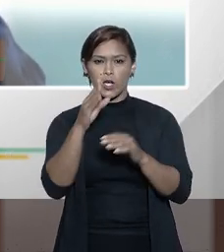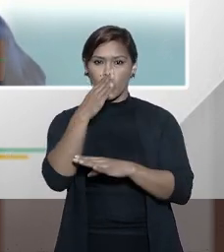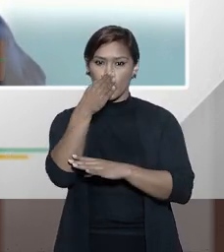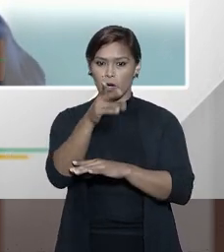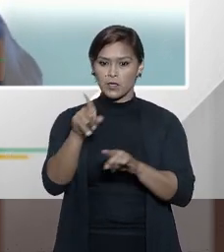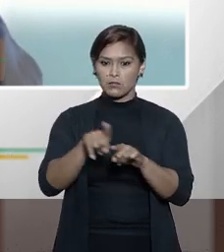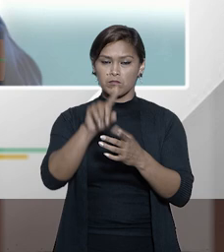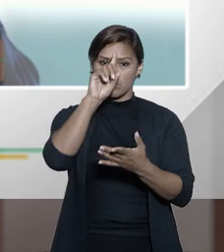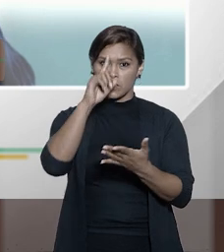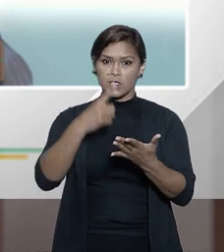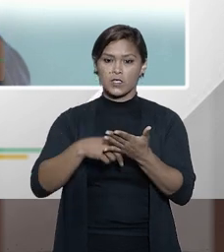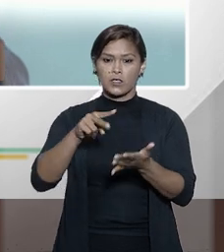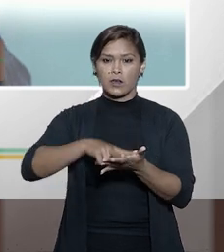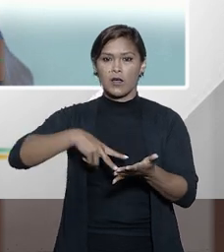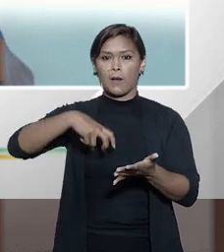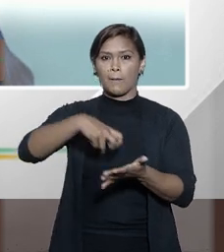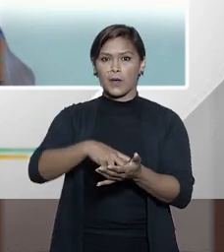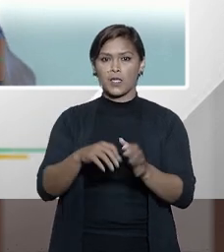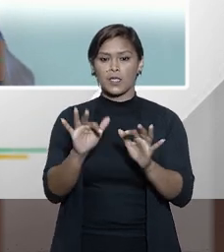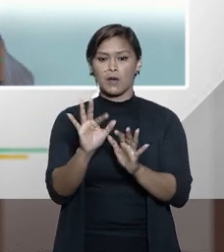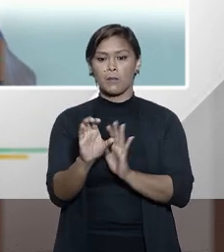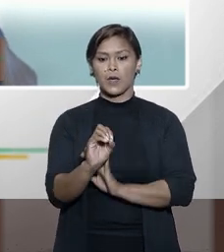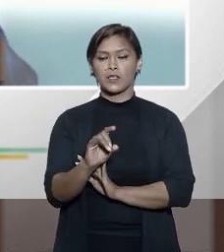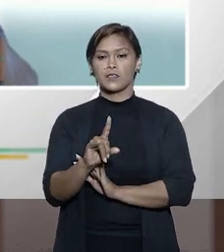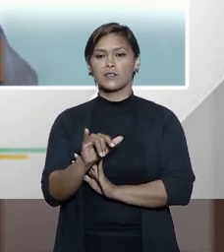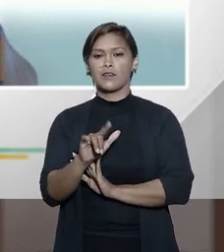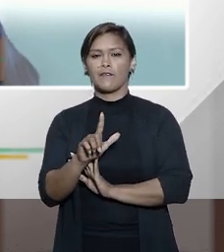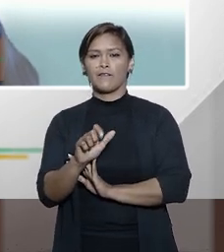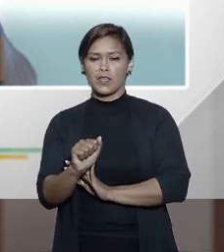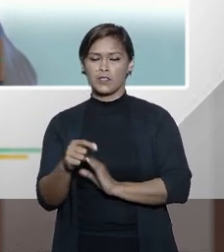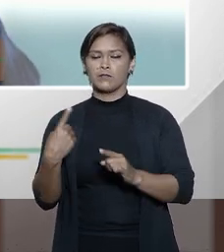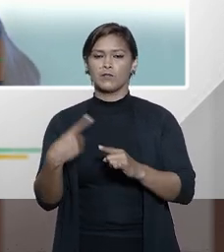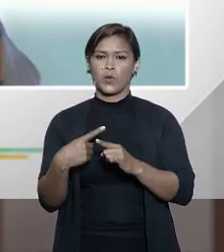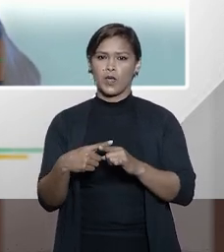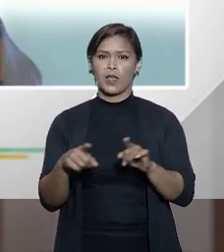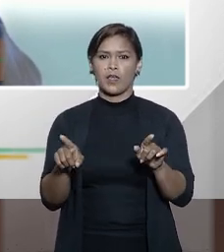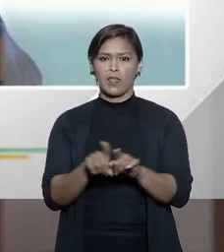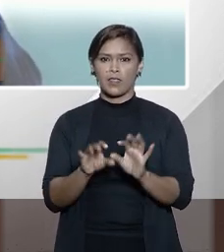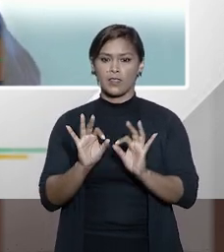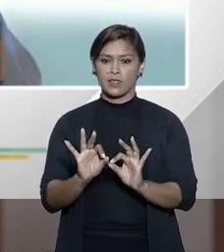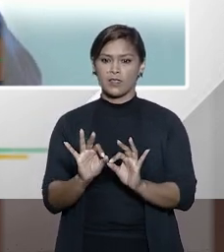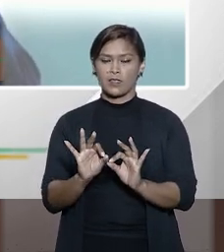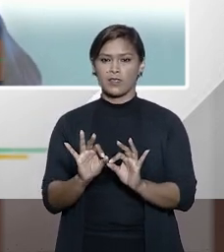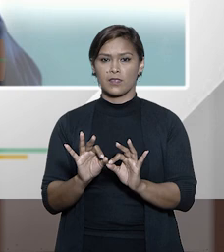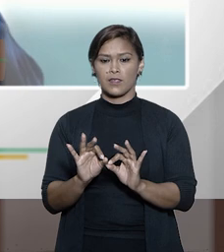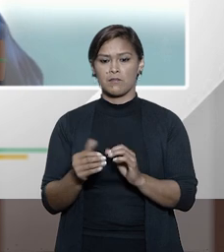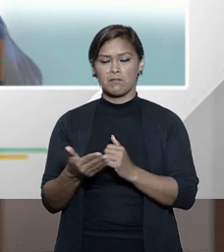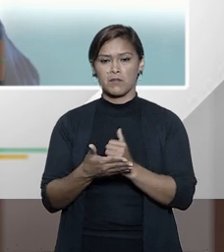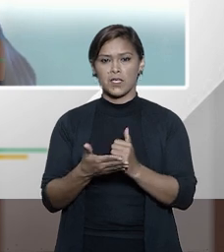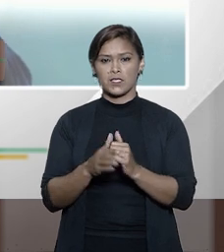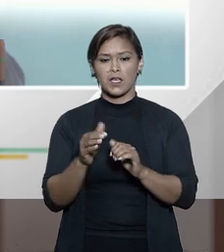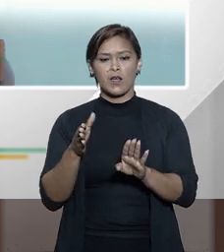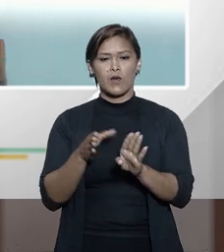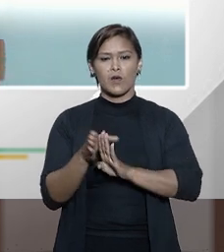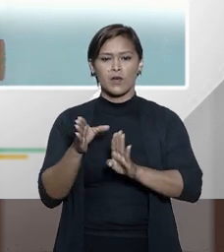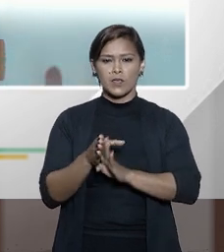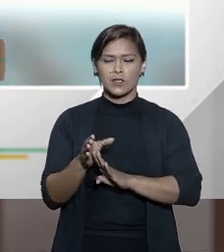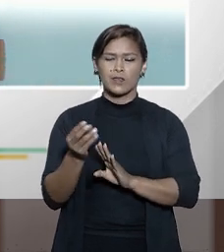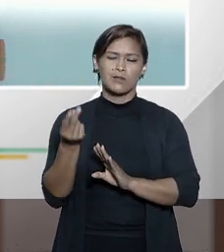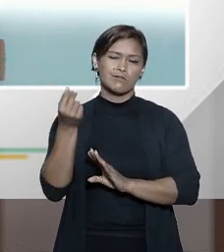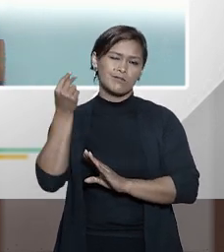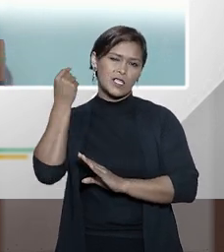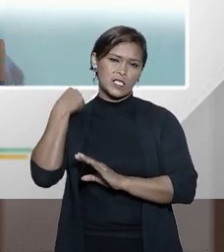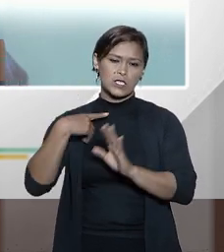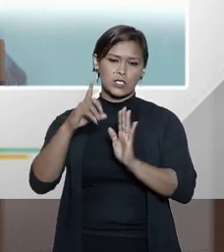reconhecimento de decisões penais para os efeitos cíveis, porque também, baseado numa orientação mais